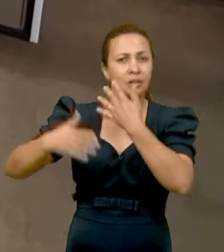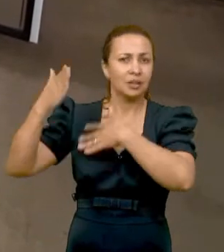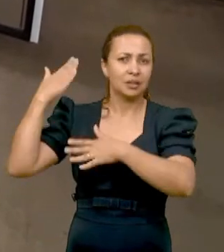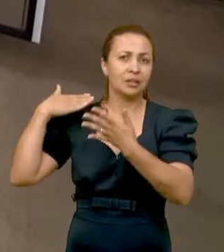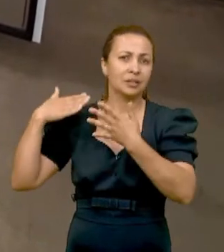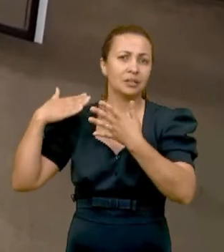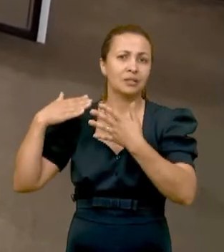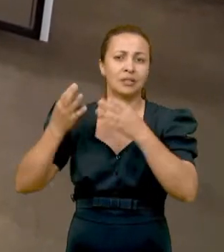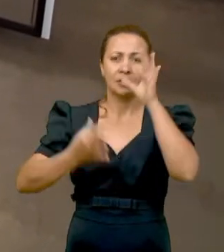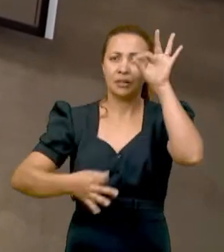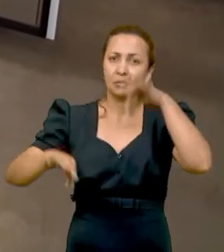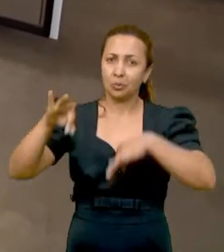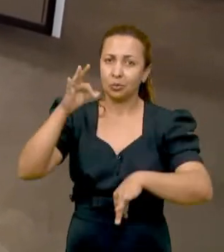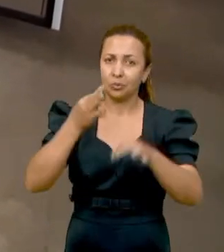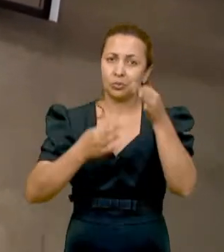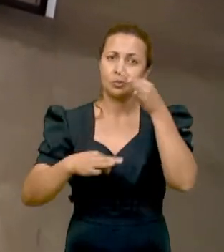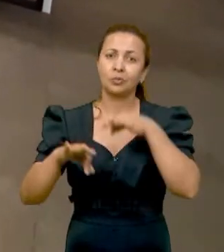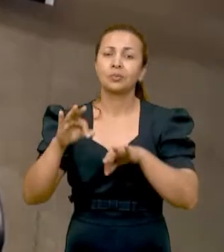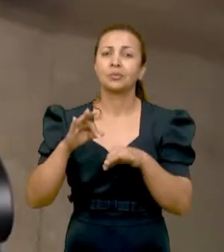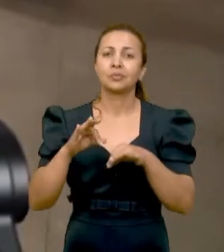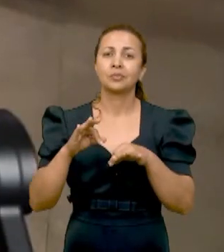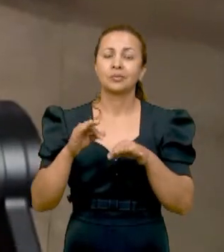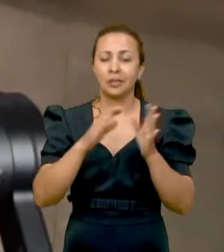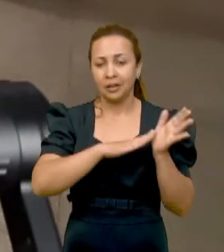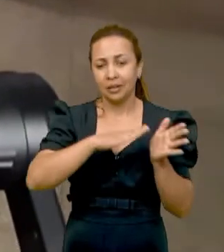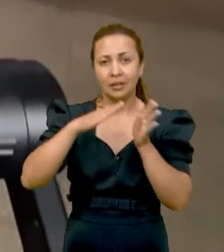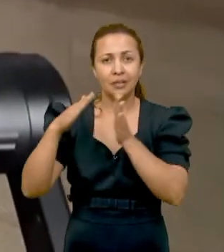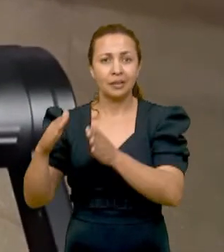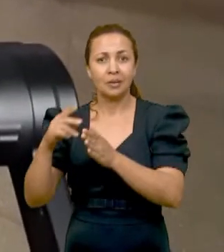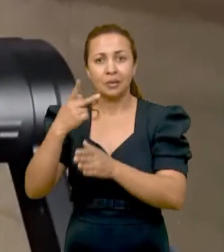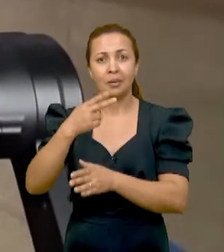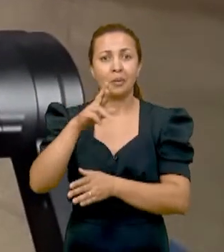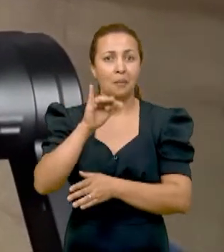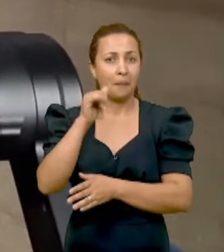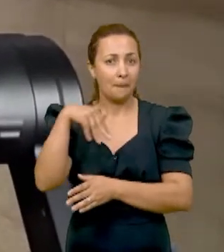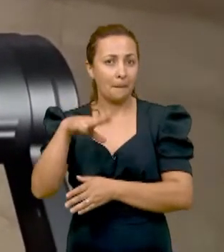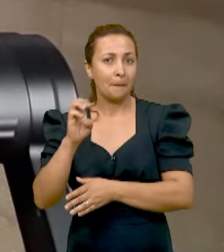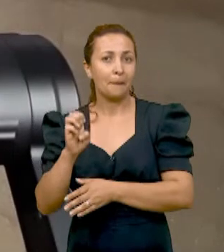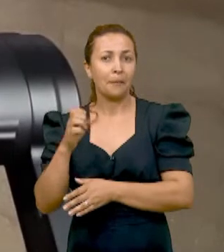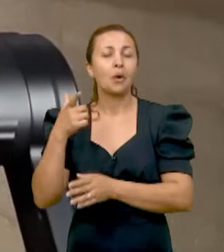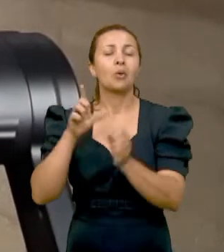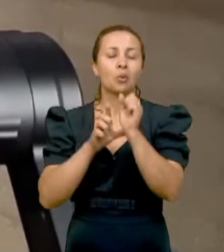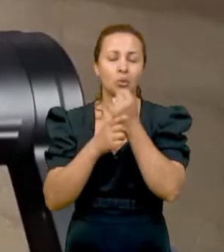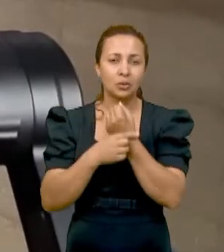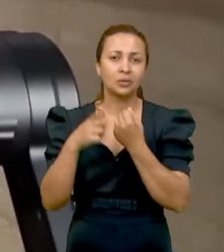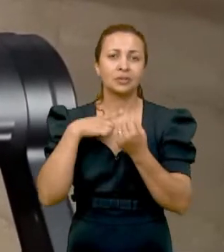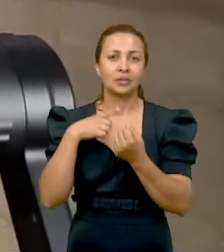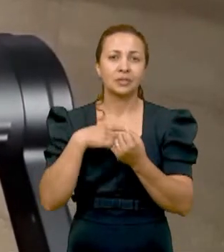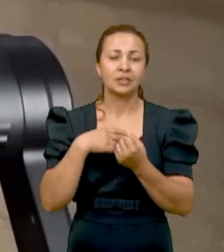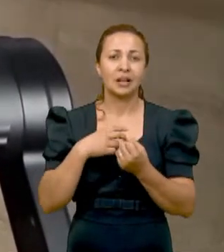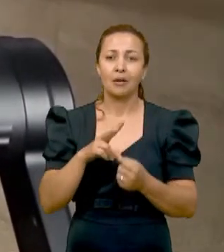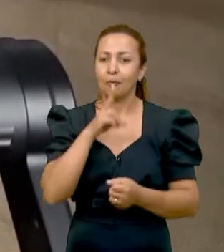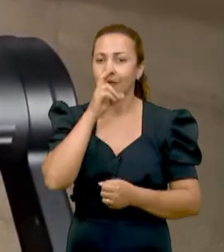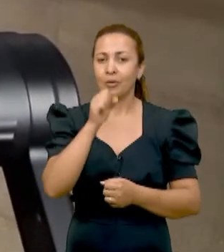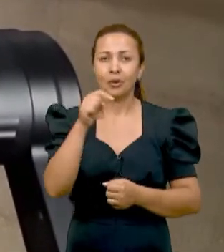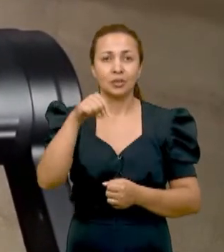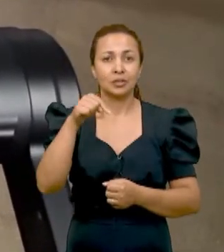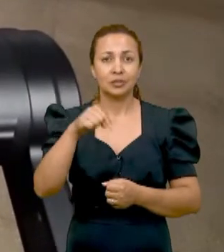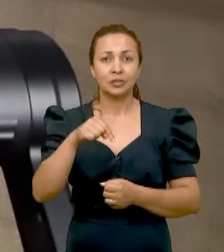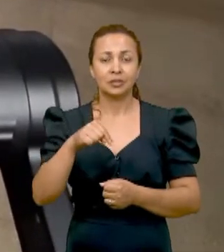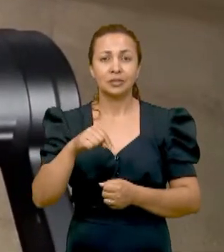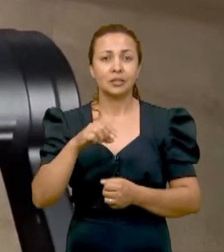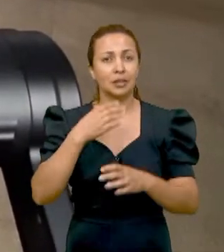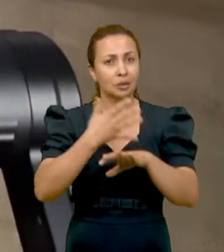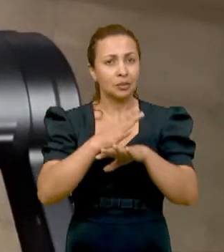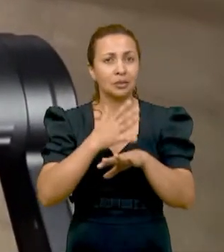realizados lá em laboratório, na etapa de CID Prime, conseguem ser consistentes aqui nessa situação